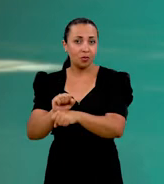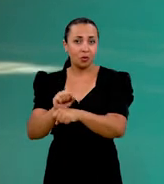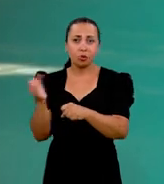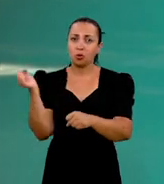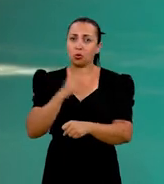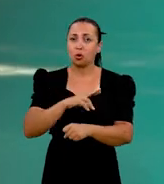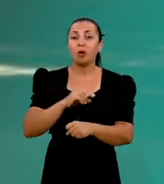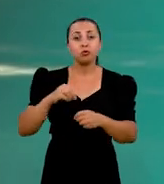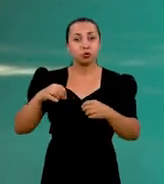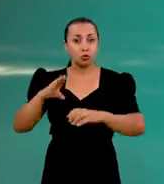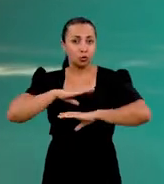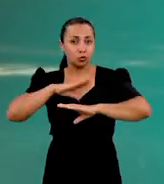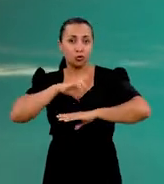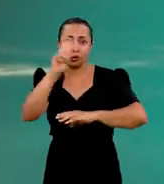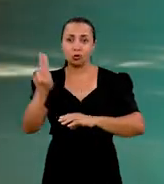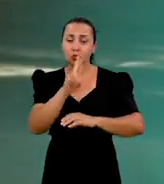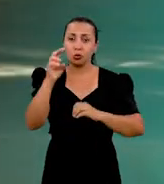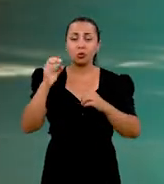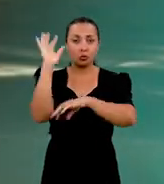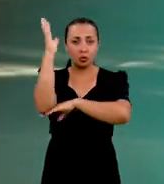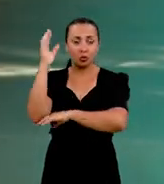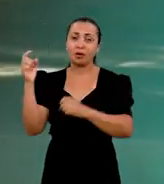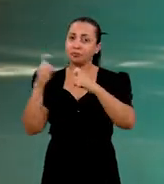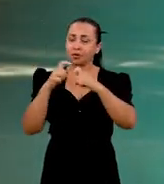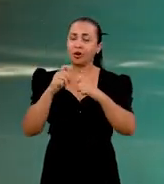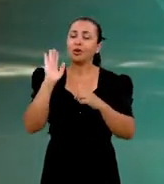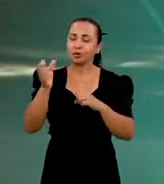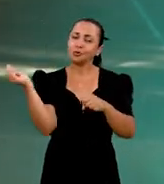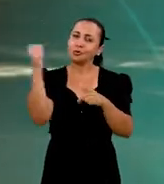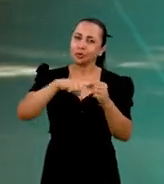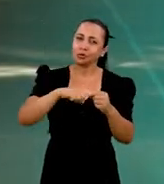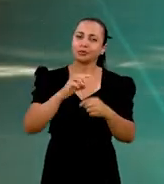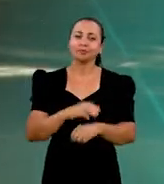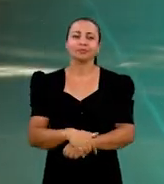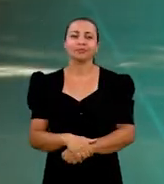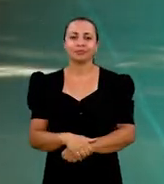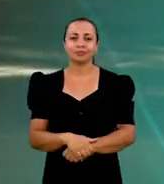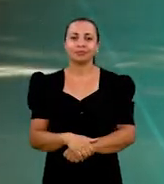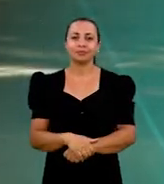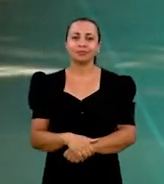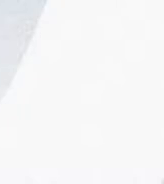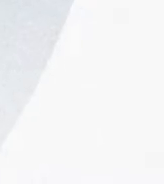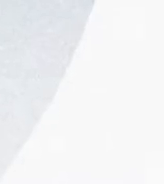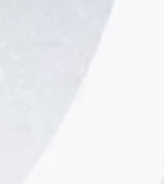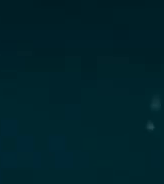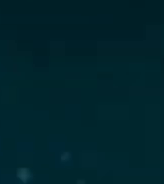Depois do intervalo, novas formas de uso das plantas medicinais. O Univerciência volta já já.